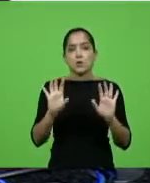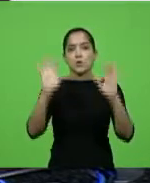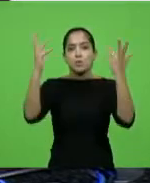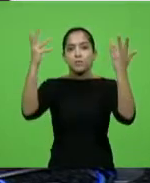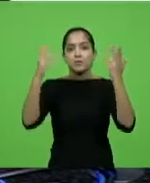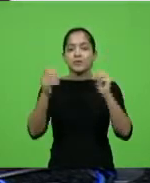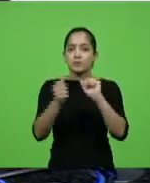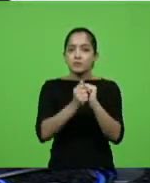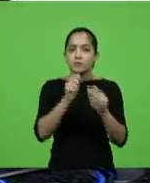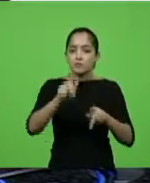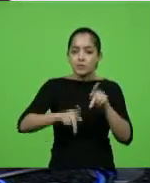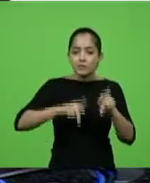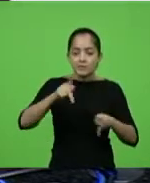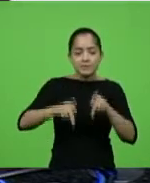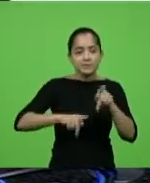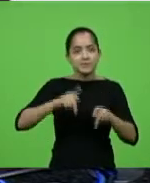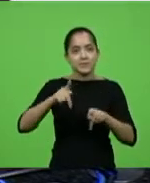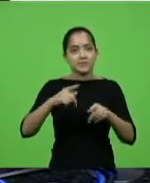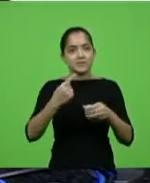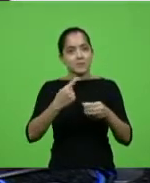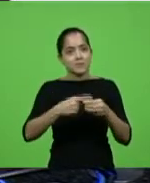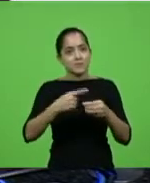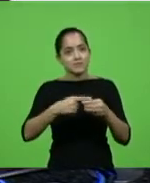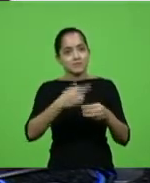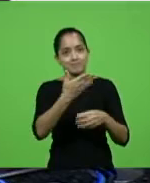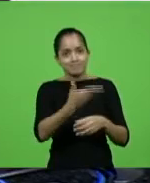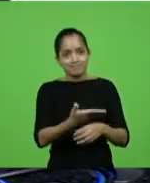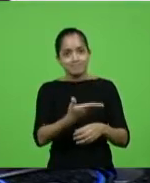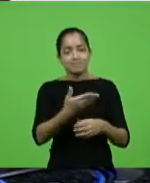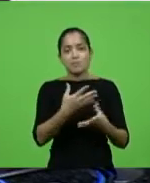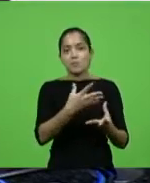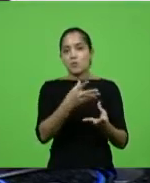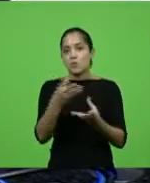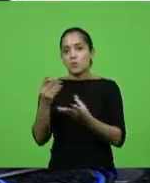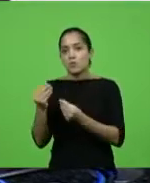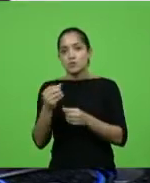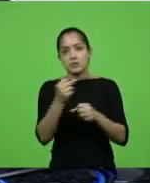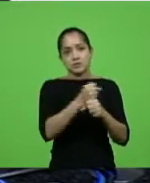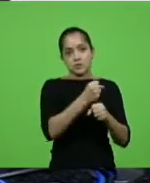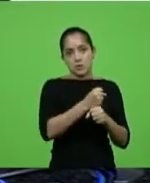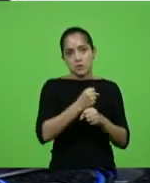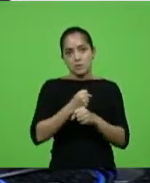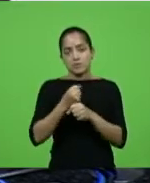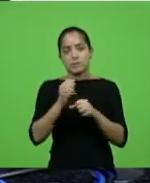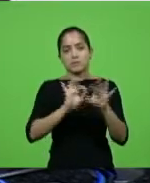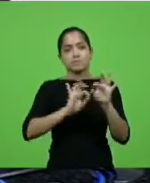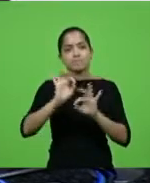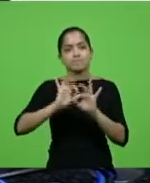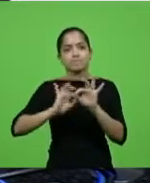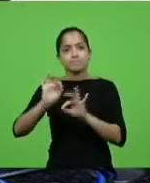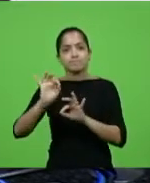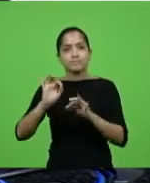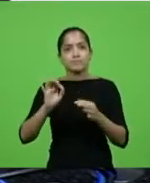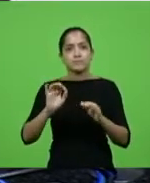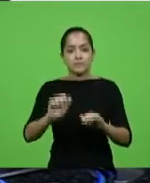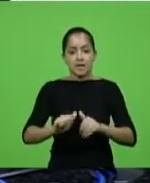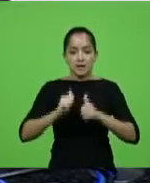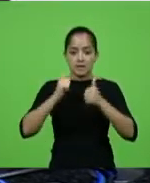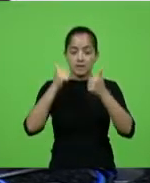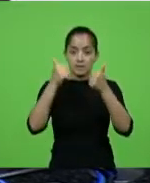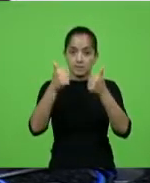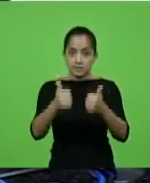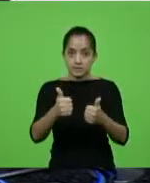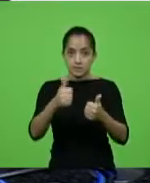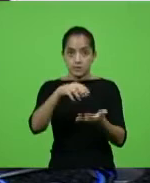população, com os ibiramenses, tantas e tantas obras daquela cidade. E a revitalização do nosso